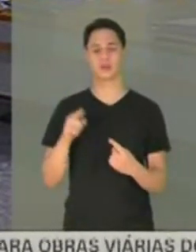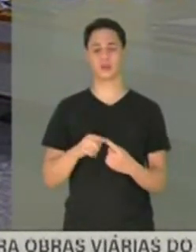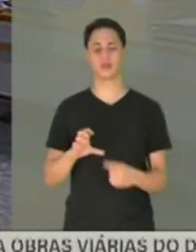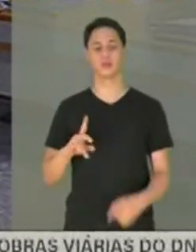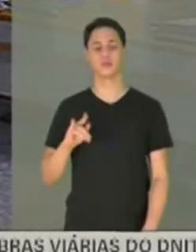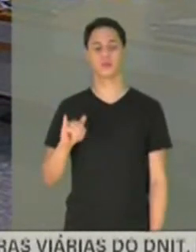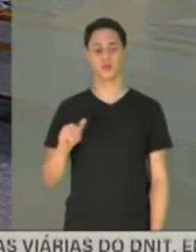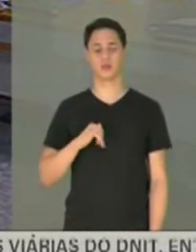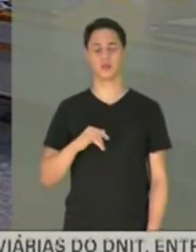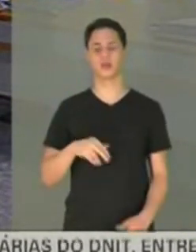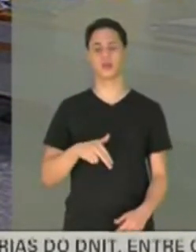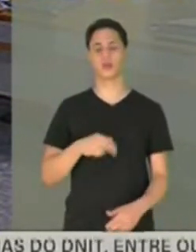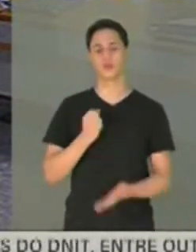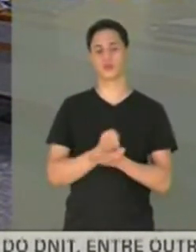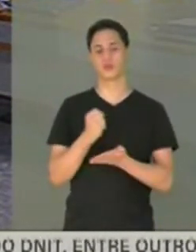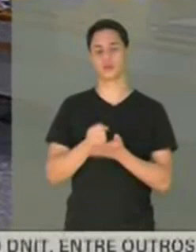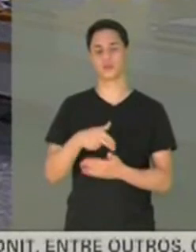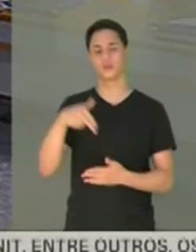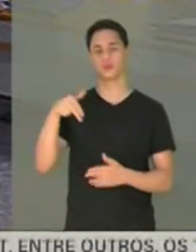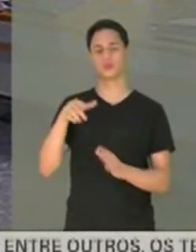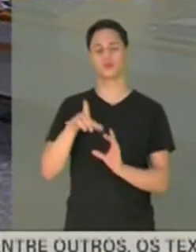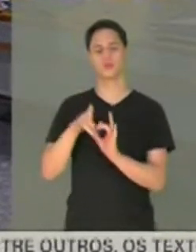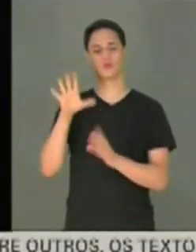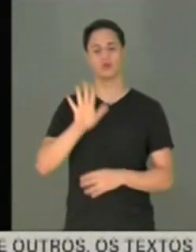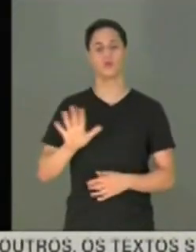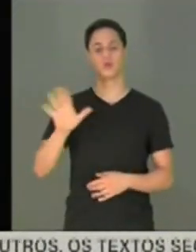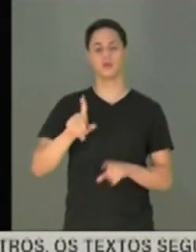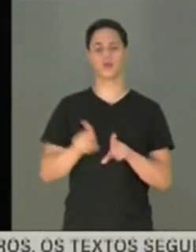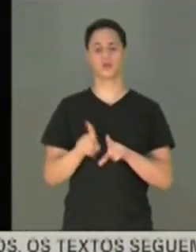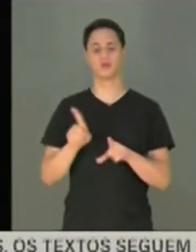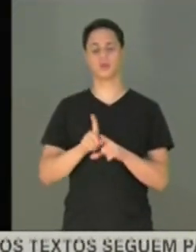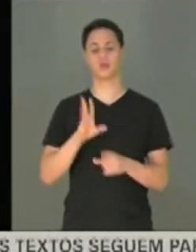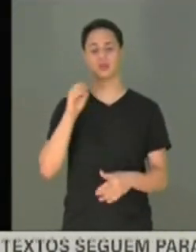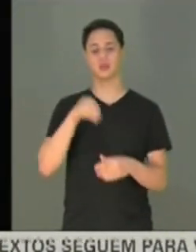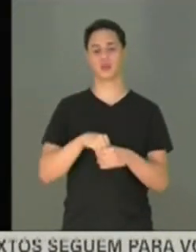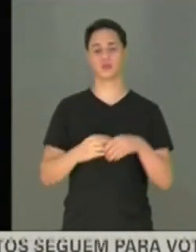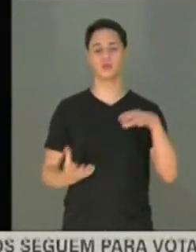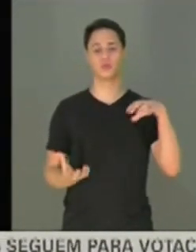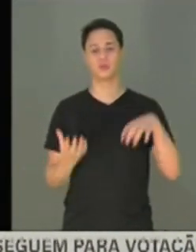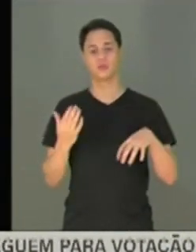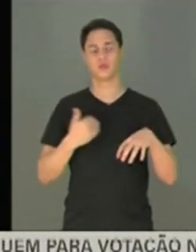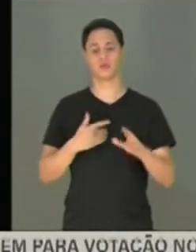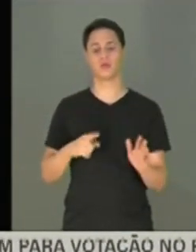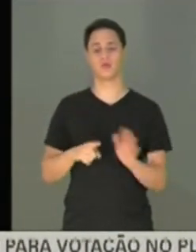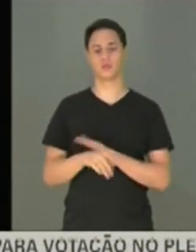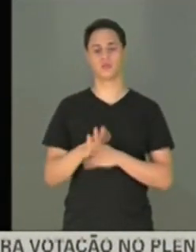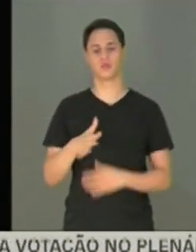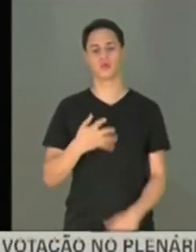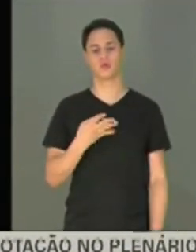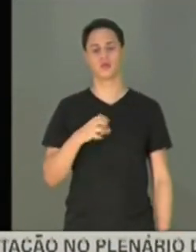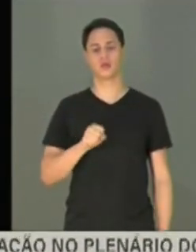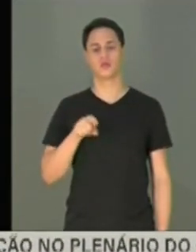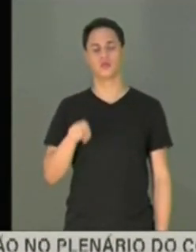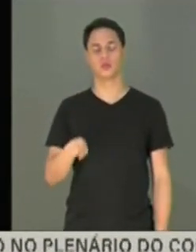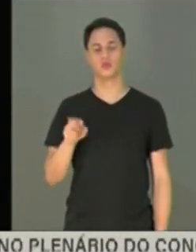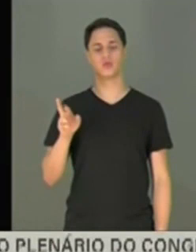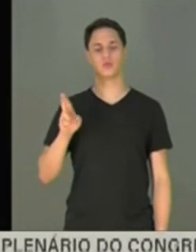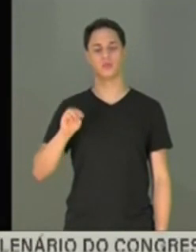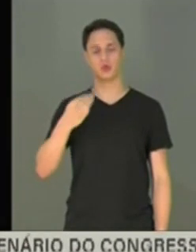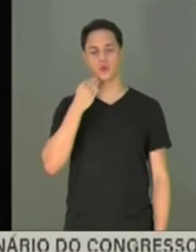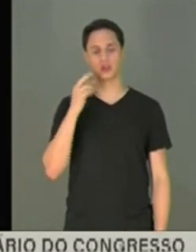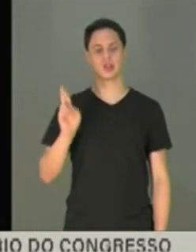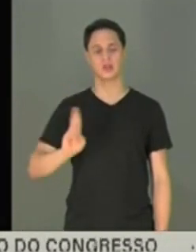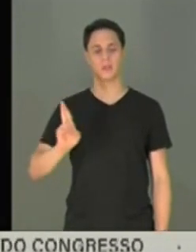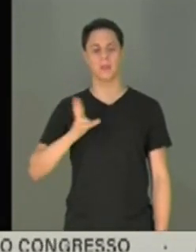Consórcio Nordeste também possa ser instalada no Congresso Nacional. O Consórcio Nordeste é responsável pelo rumbo de 48 milhões de reais aos estados